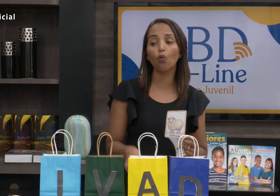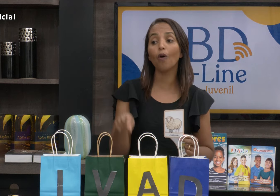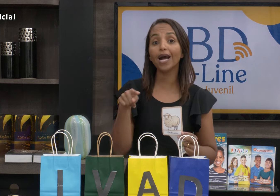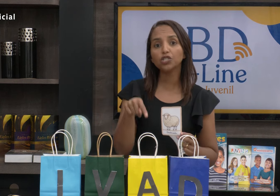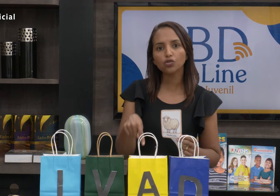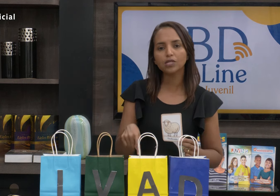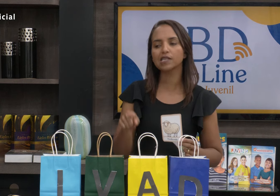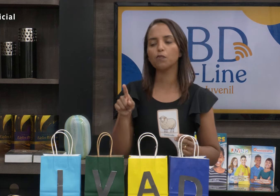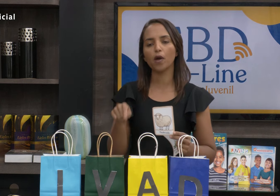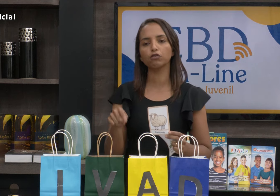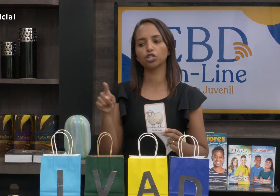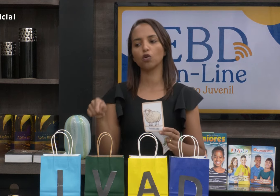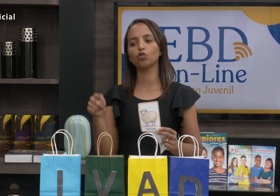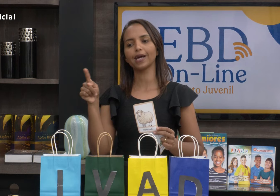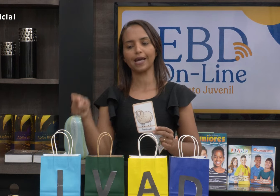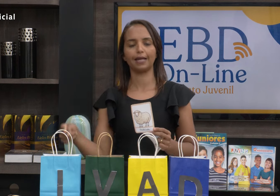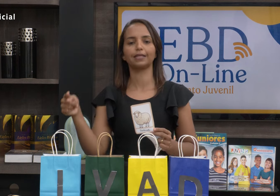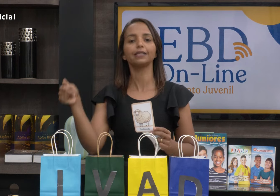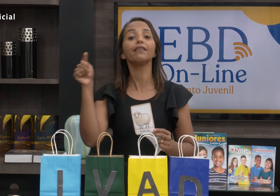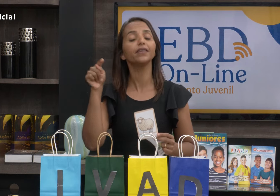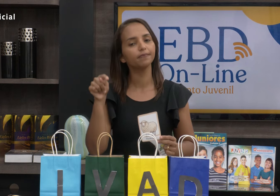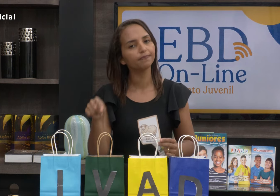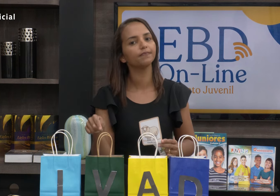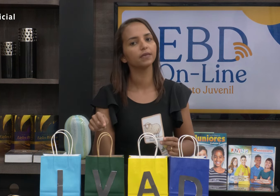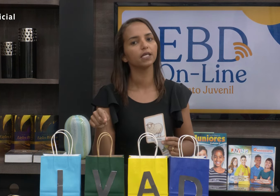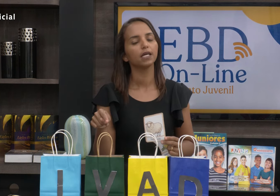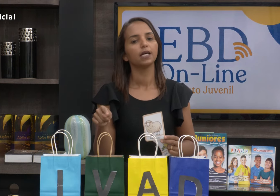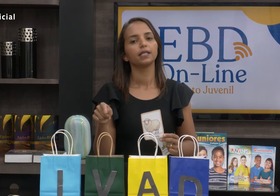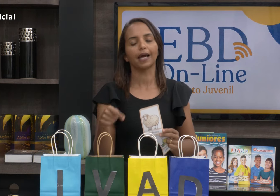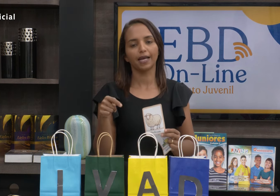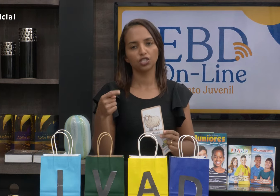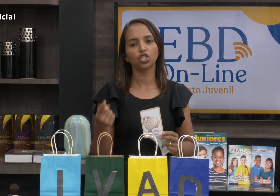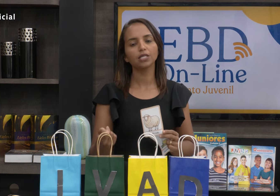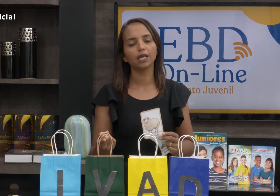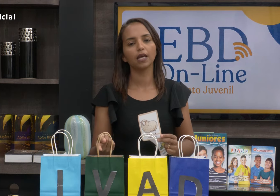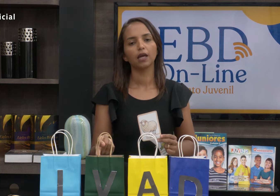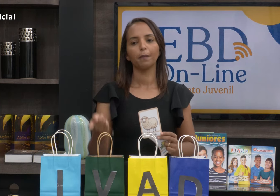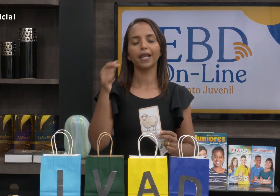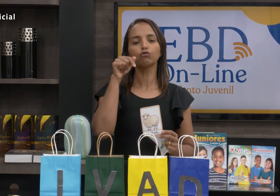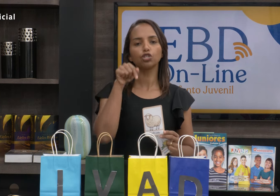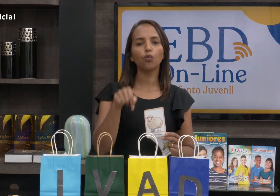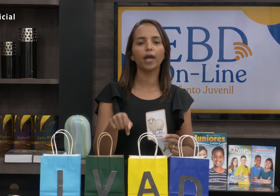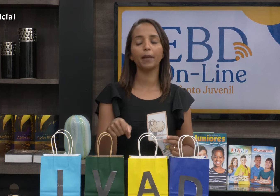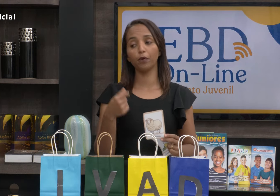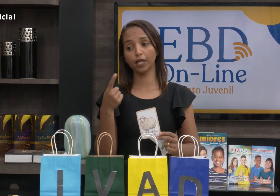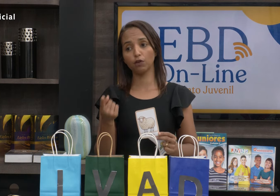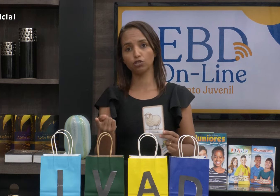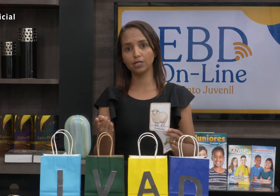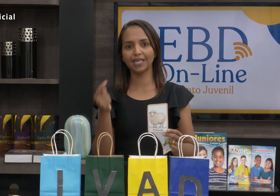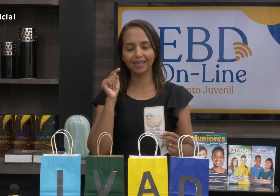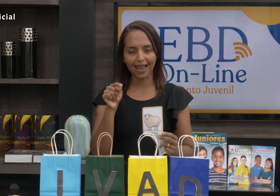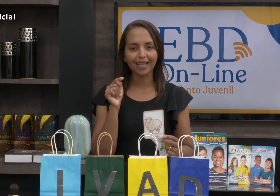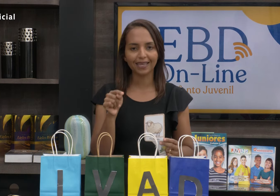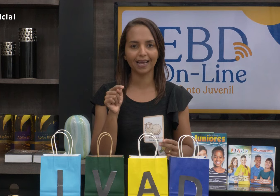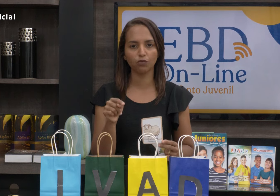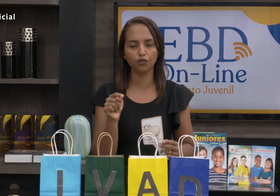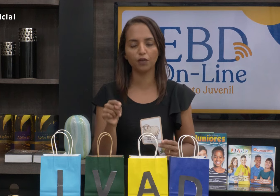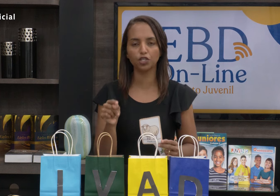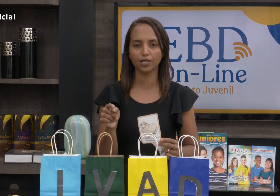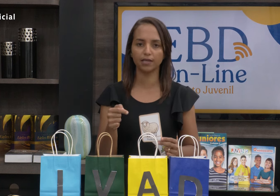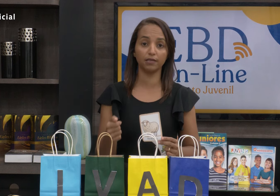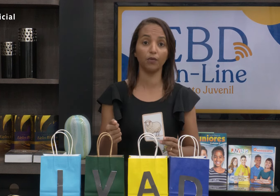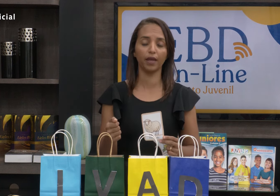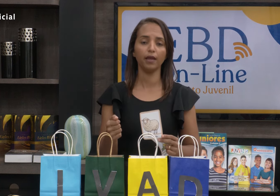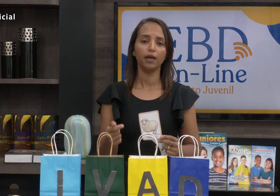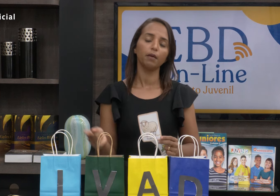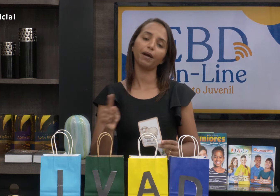sinal, quando Samuel chegou na casa de Davi, na casa de Jessé, para ungir um rei, porque Deus disse que lá dos